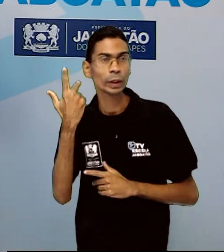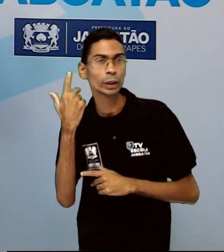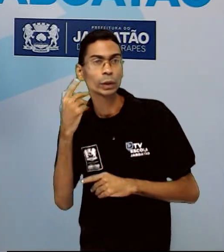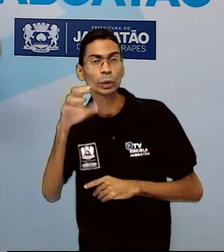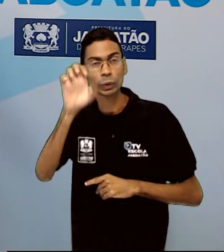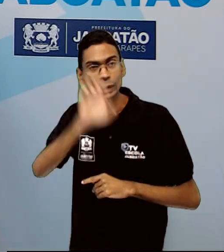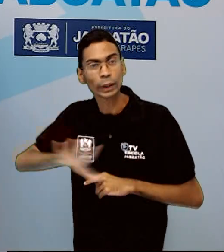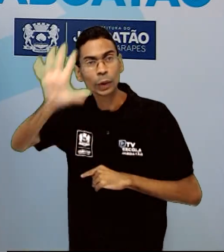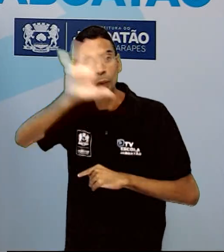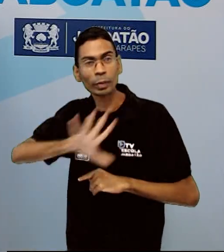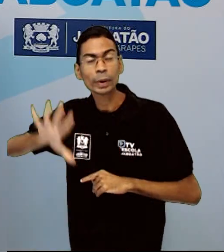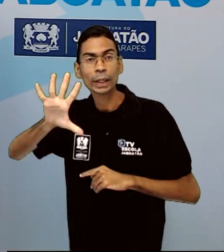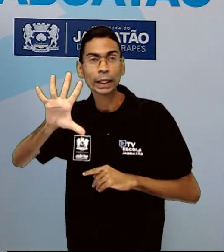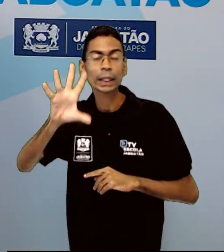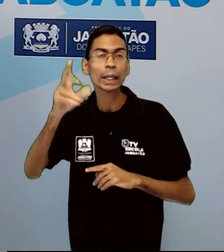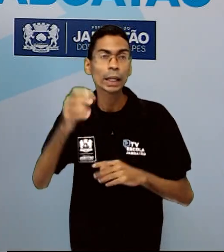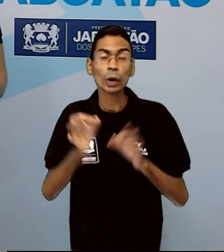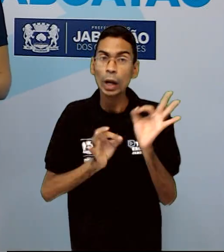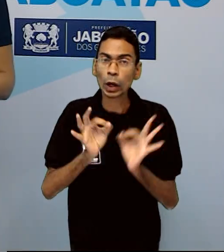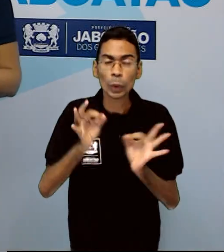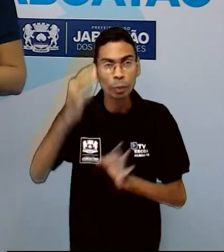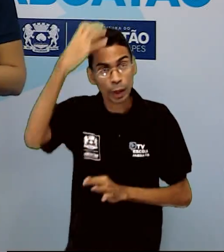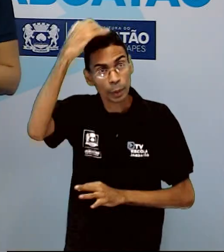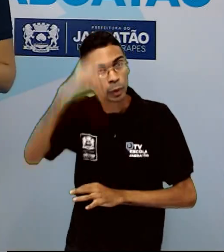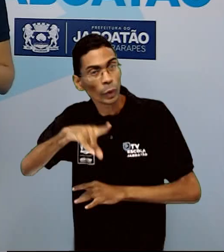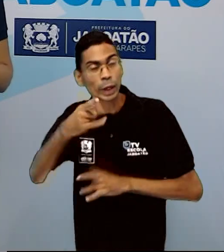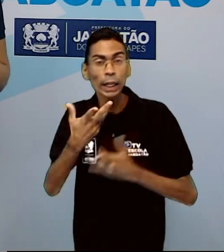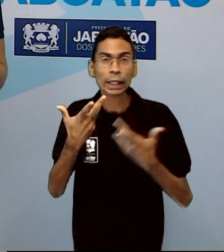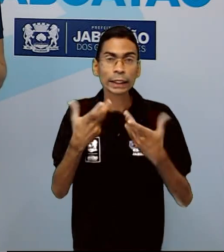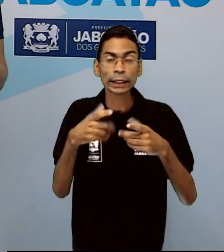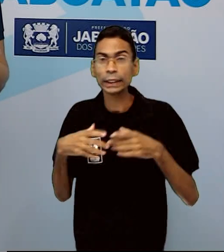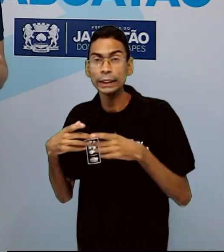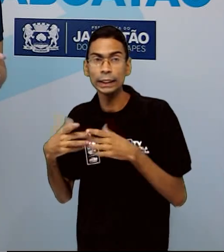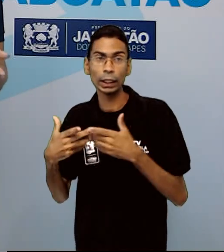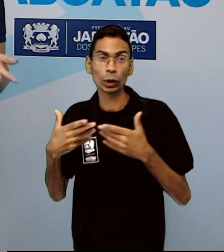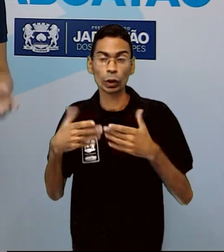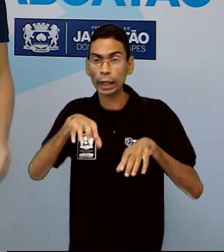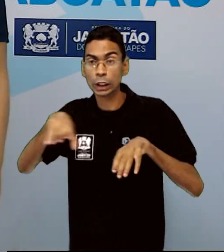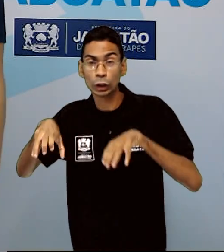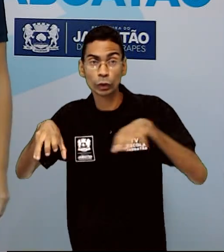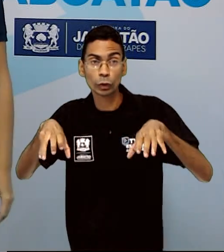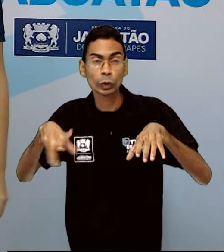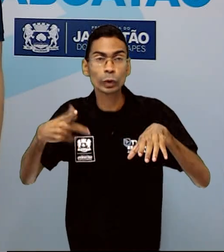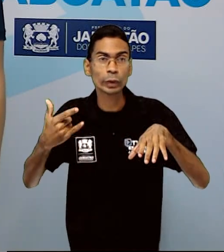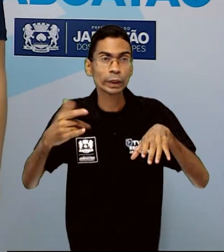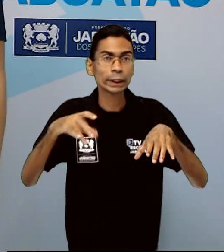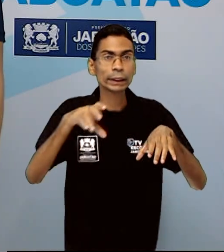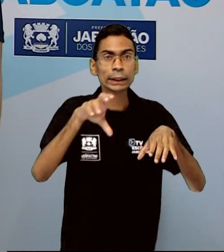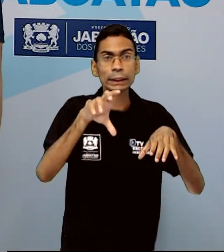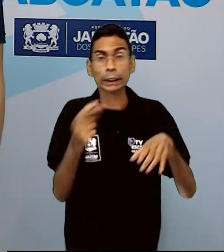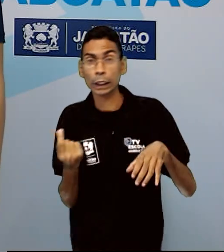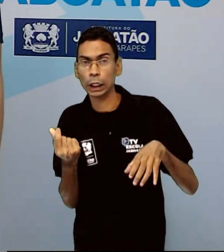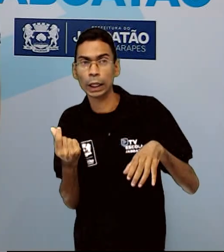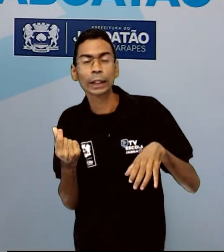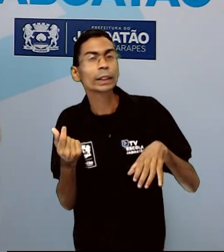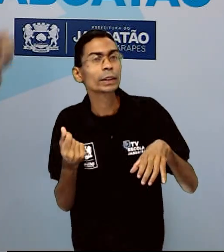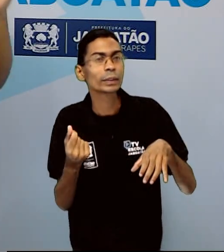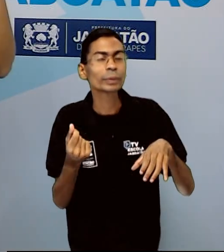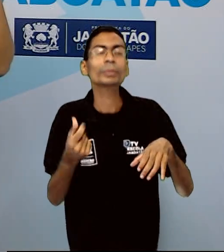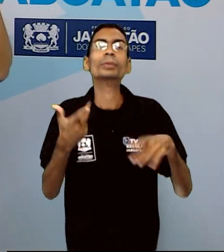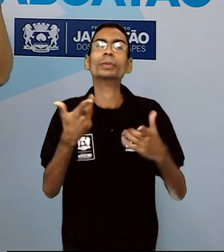ilimitados. As sociedades elas estavam divididas em diferentes classes econômicas e sociais.